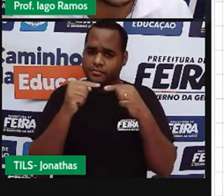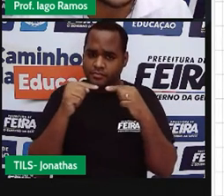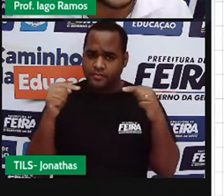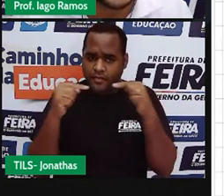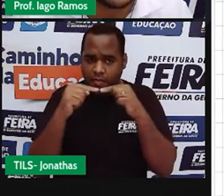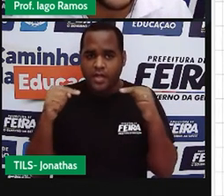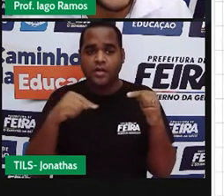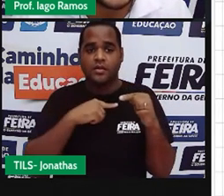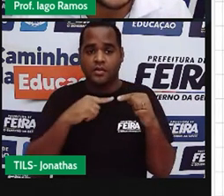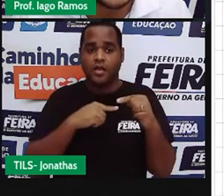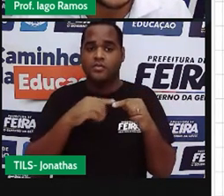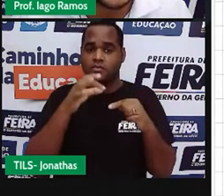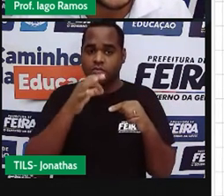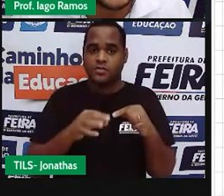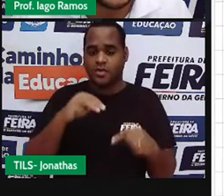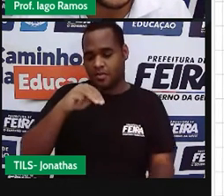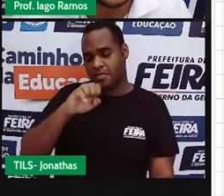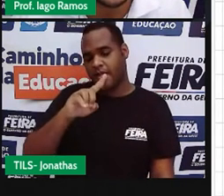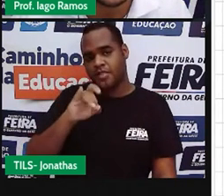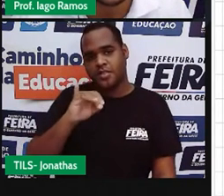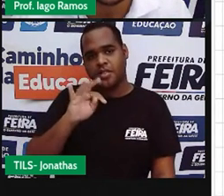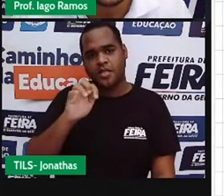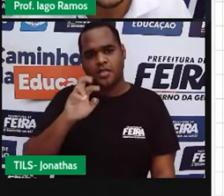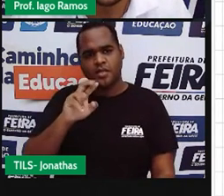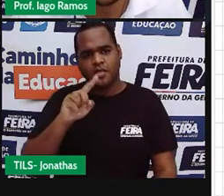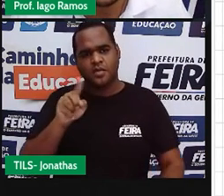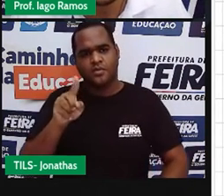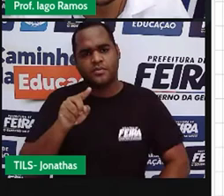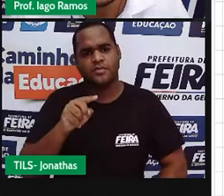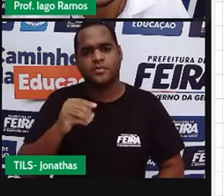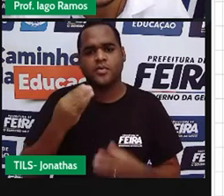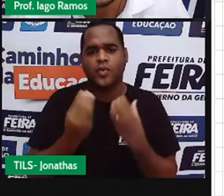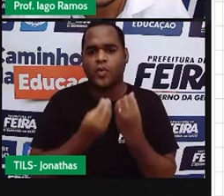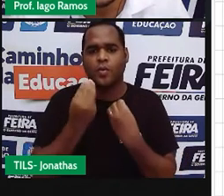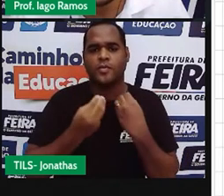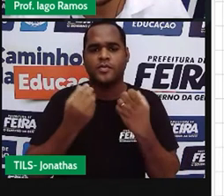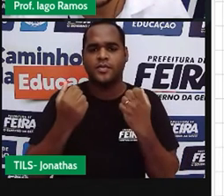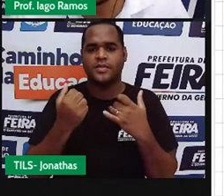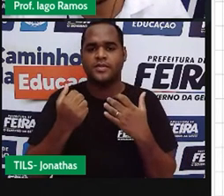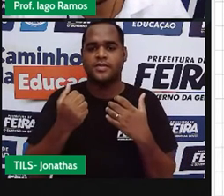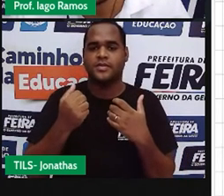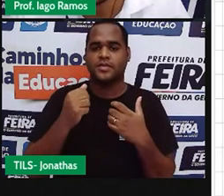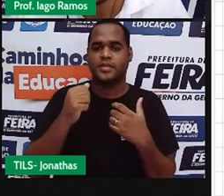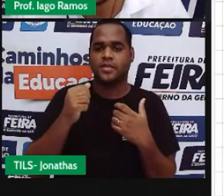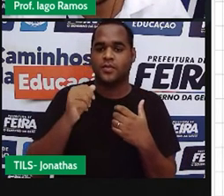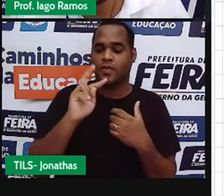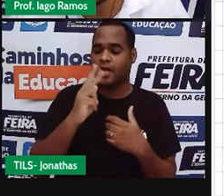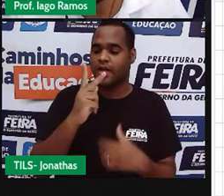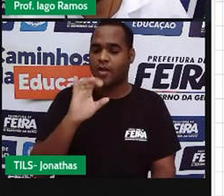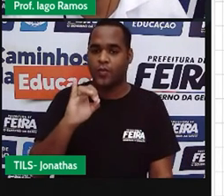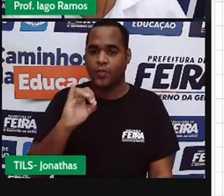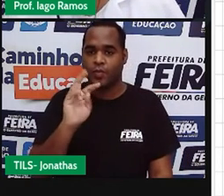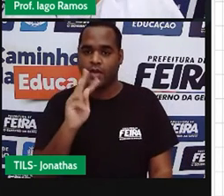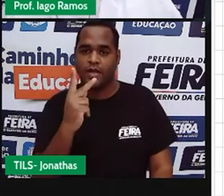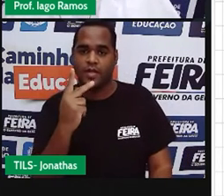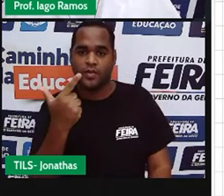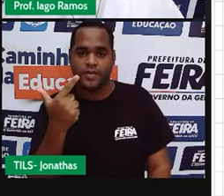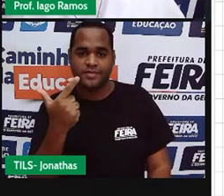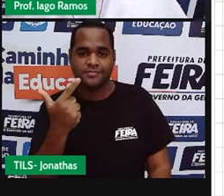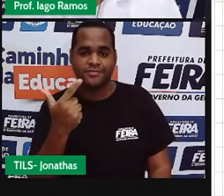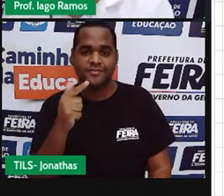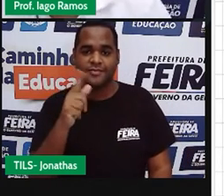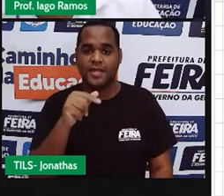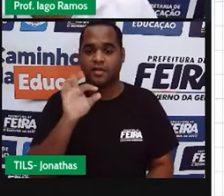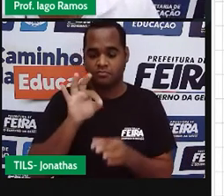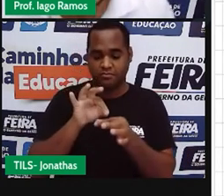mediatriz, mediatriz. Tá vendo? O que é que eu faço? Clico no H1, clico no H2 e tá aí a